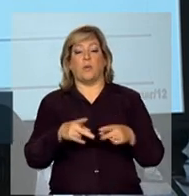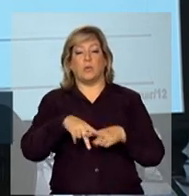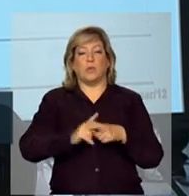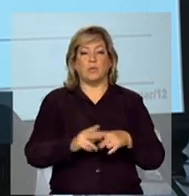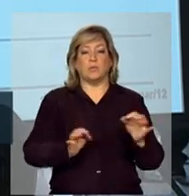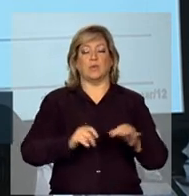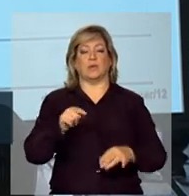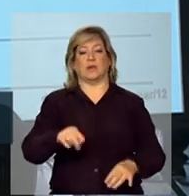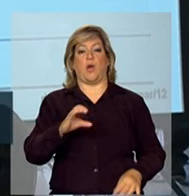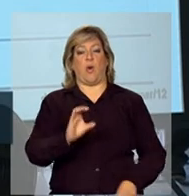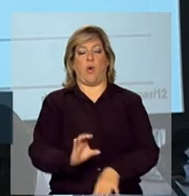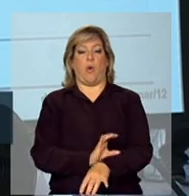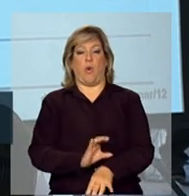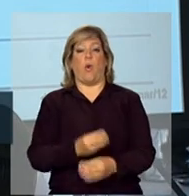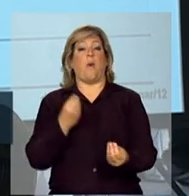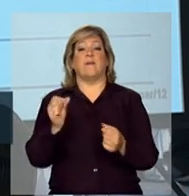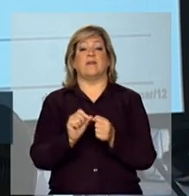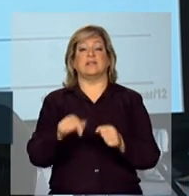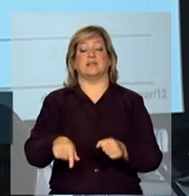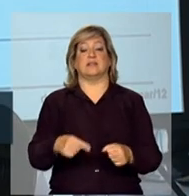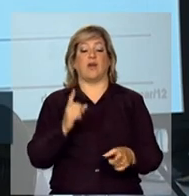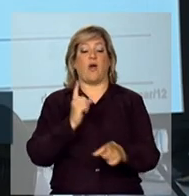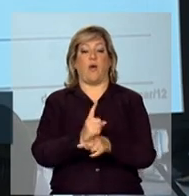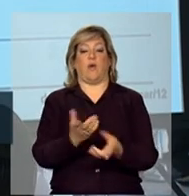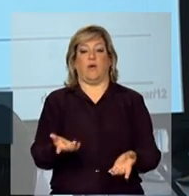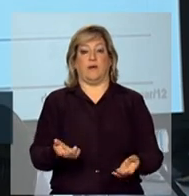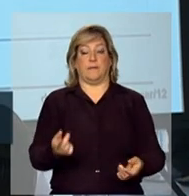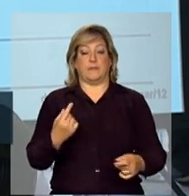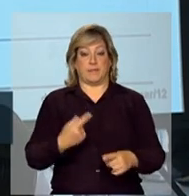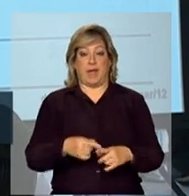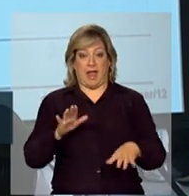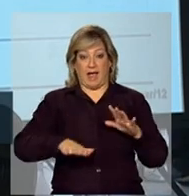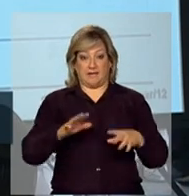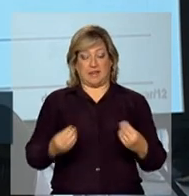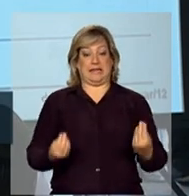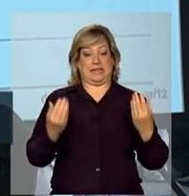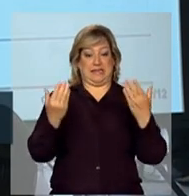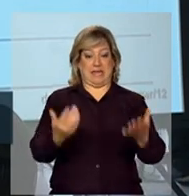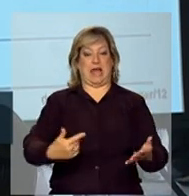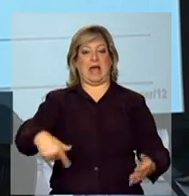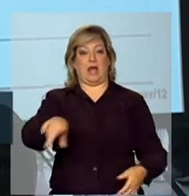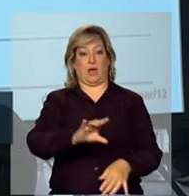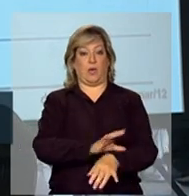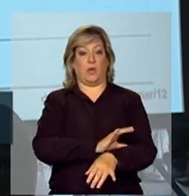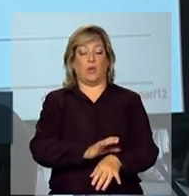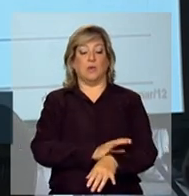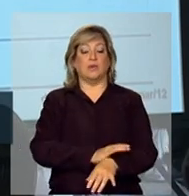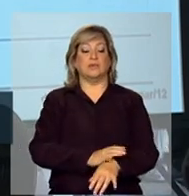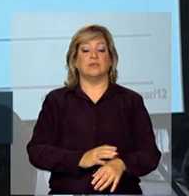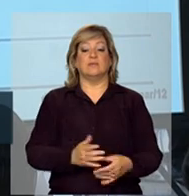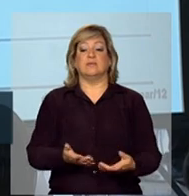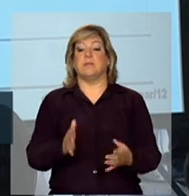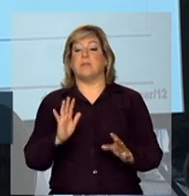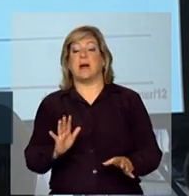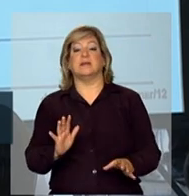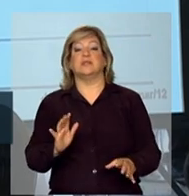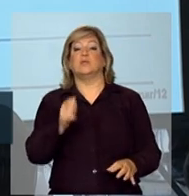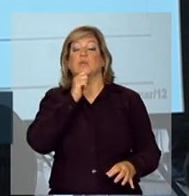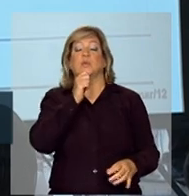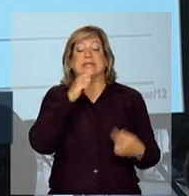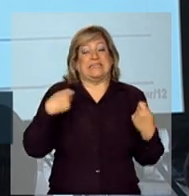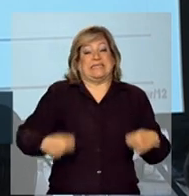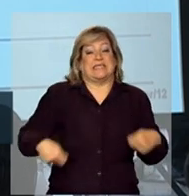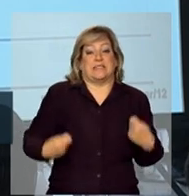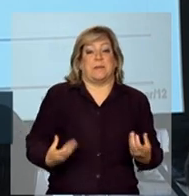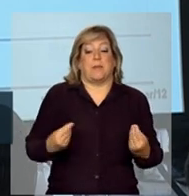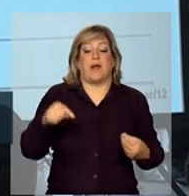fazer esse encontro, porque, às vezes, se oferece um curso que não é o curso onde está havendo a maior demanda naquela região, não só